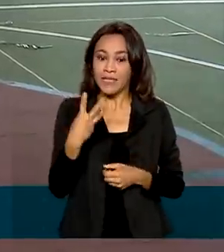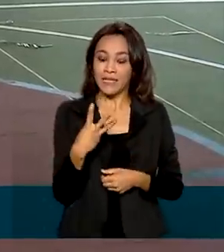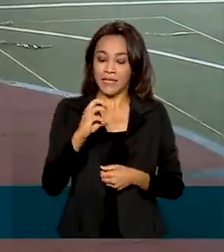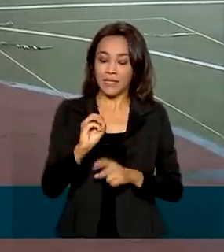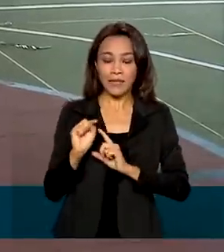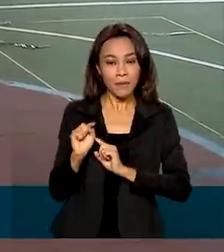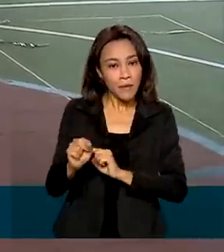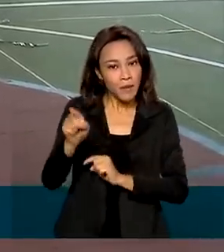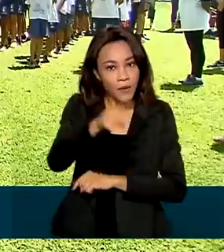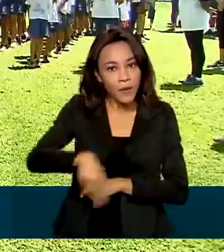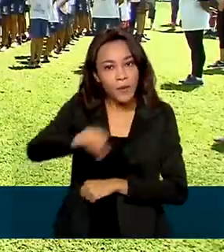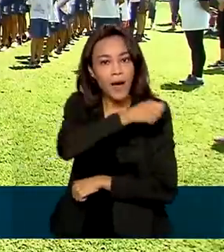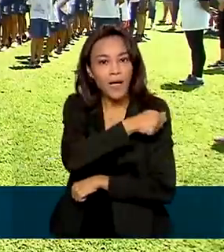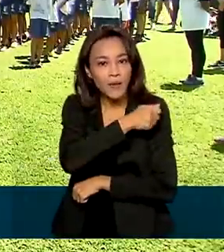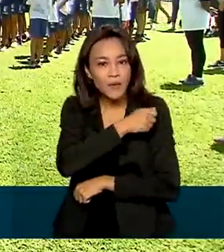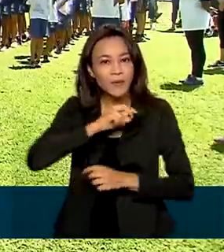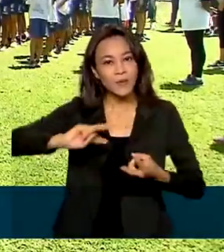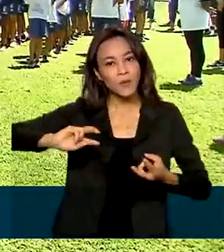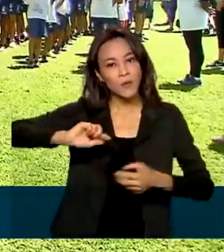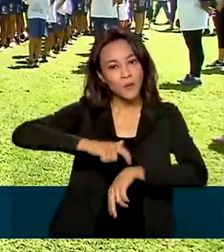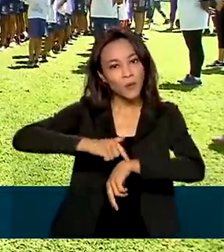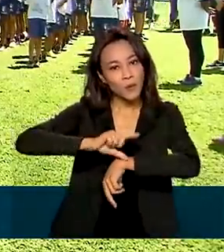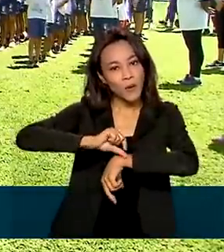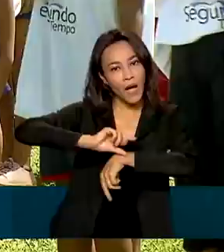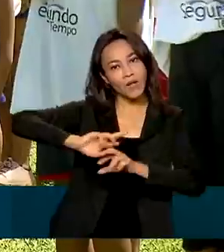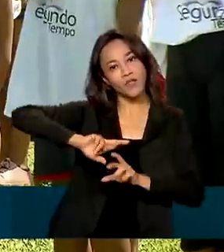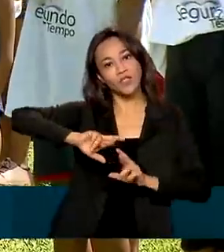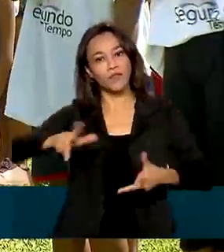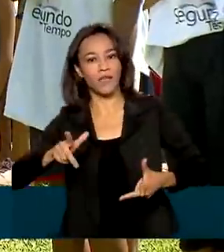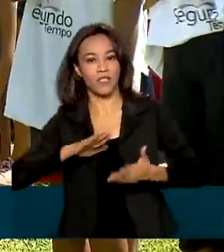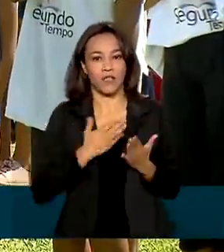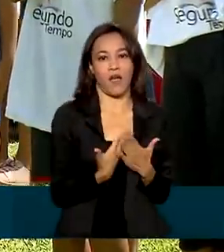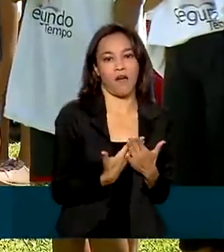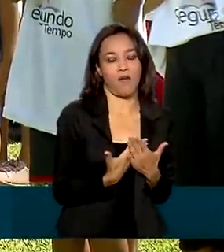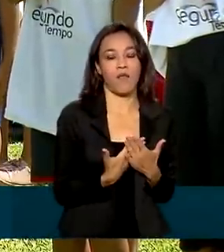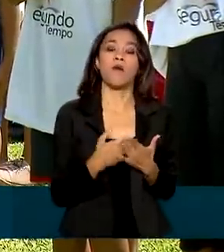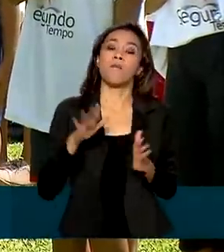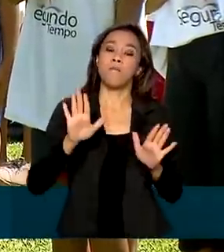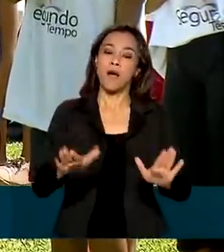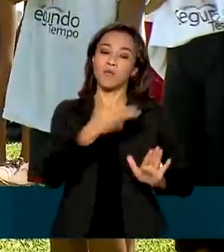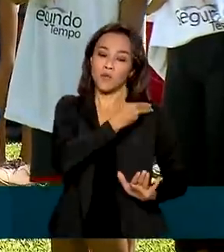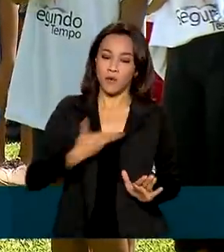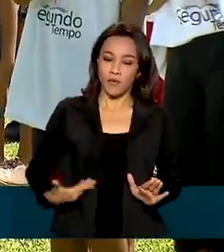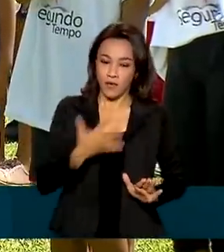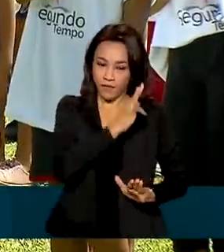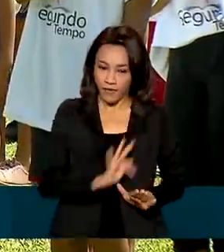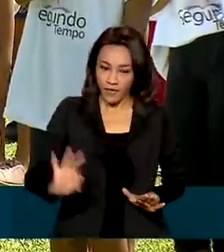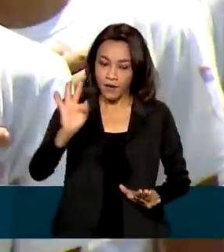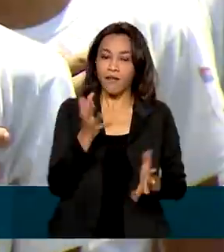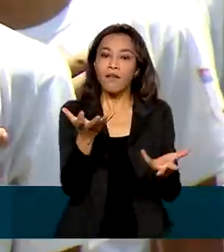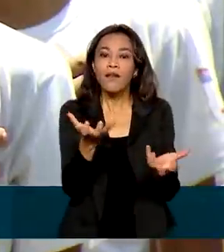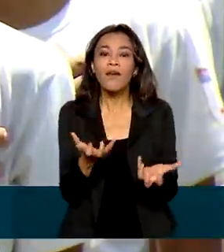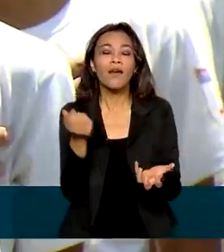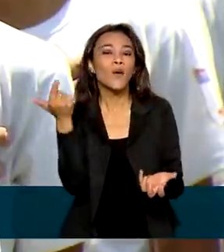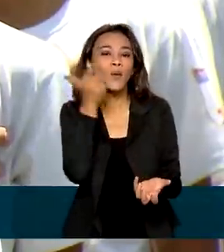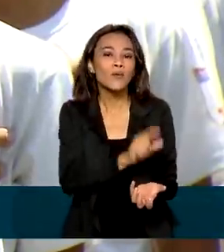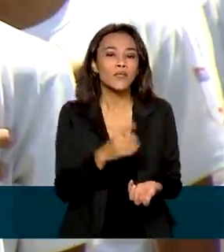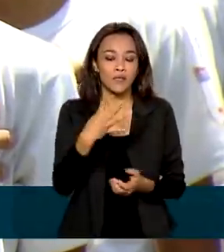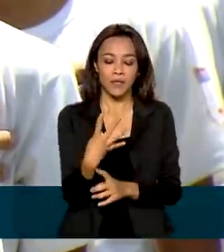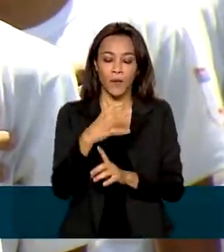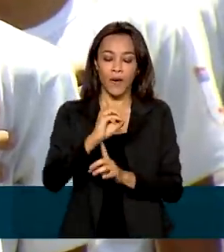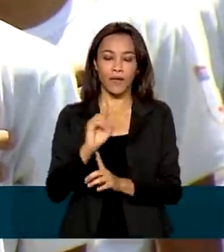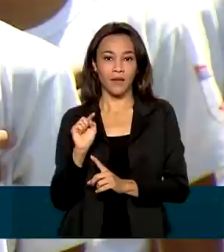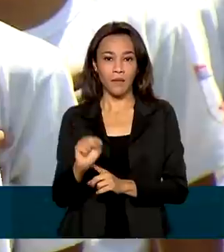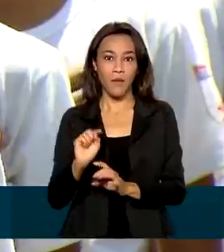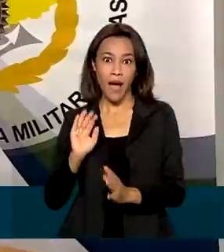atendidos no contraturno das aulas, mas o governo federal pretende chegar a 40 mil até o